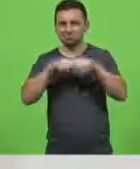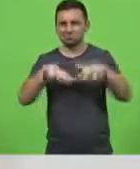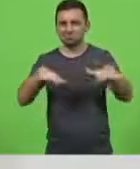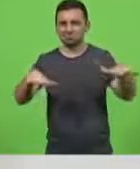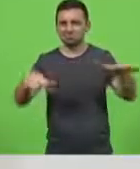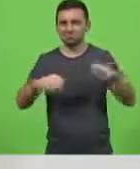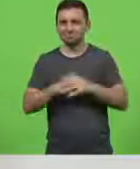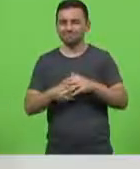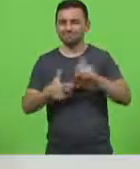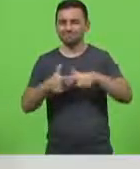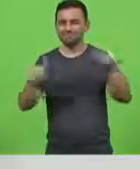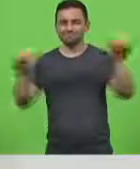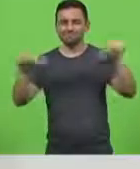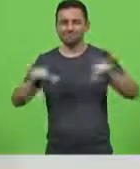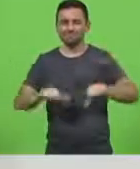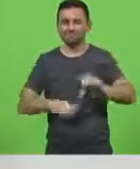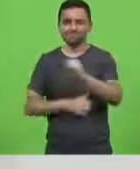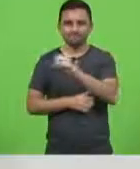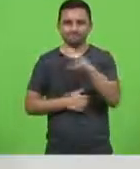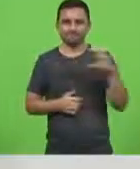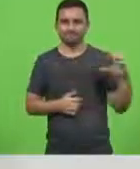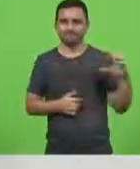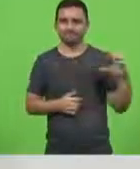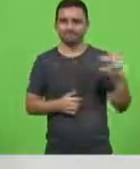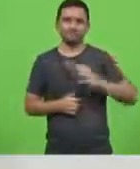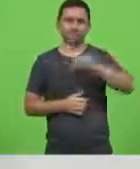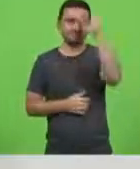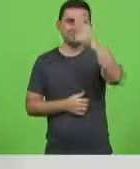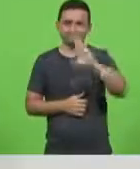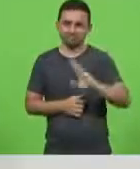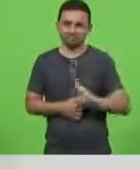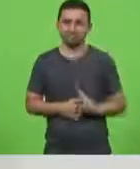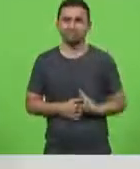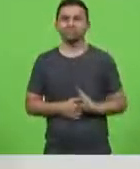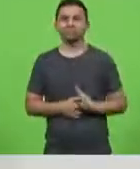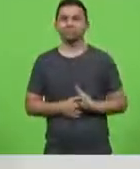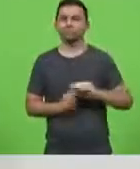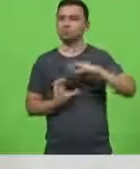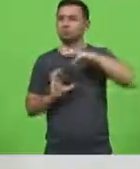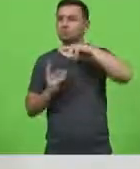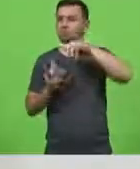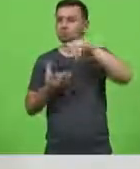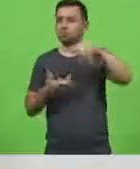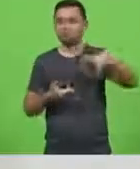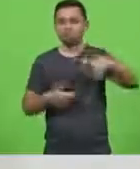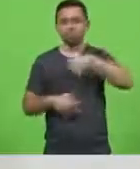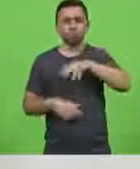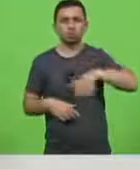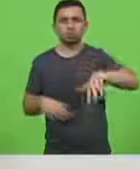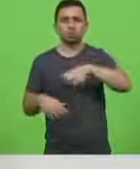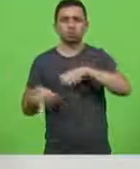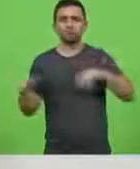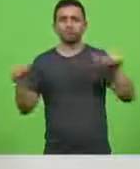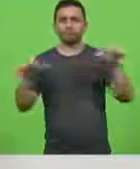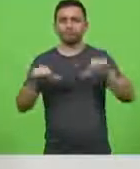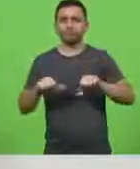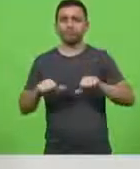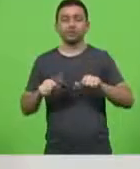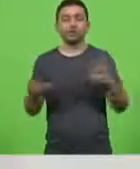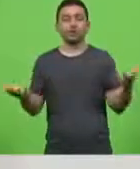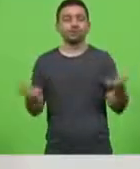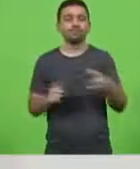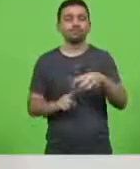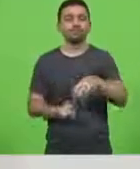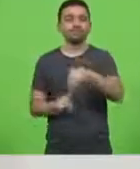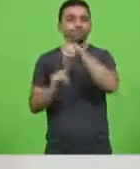vive santa catarina o brasil e o mundo ressaltar aqui